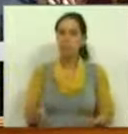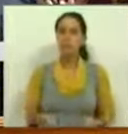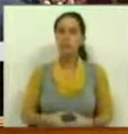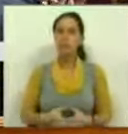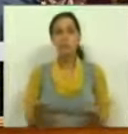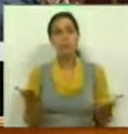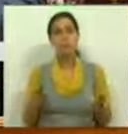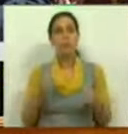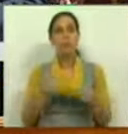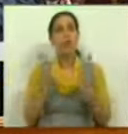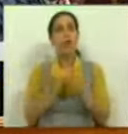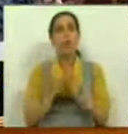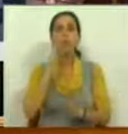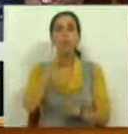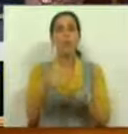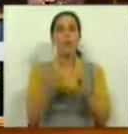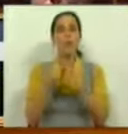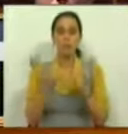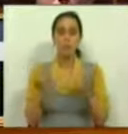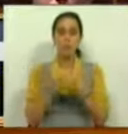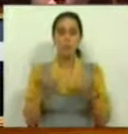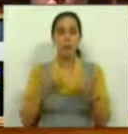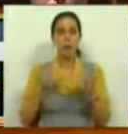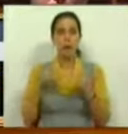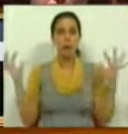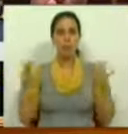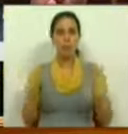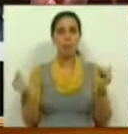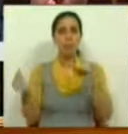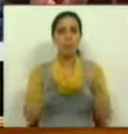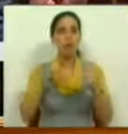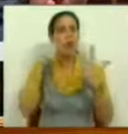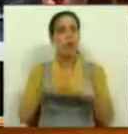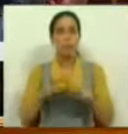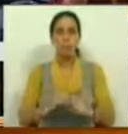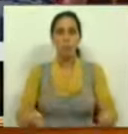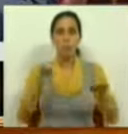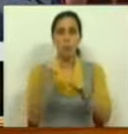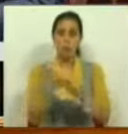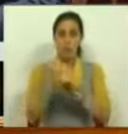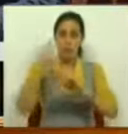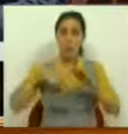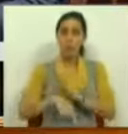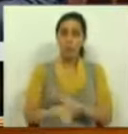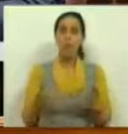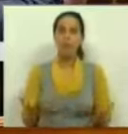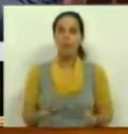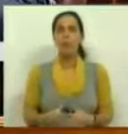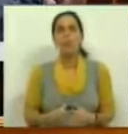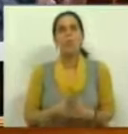e que convoca todas as bancadas parlamentares. Não há dúvida nenhuma que o trabalho de aprofundamento